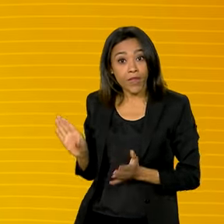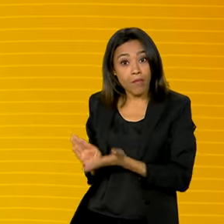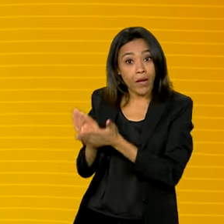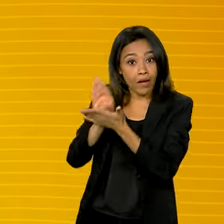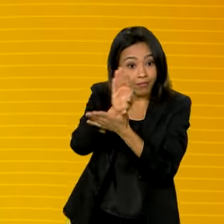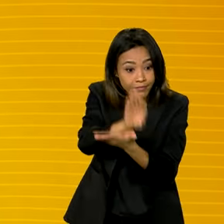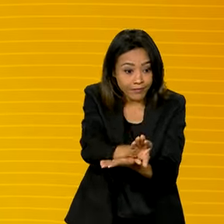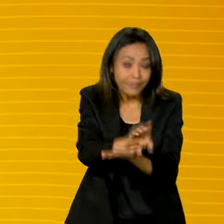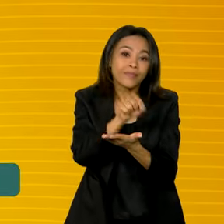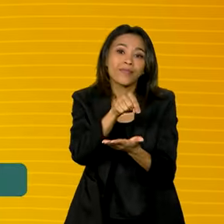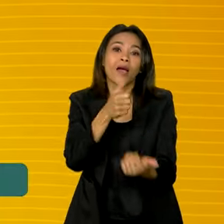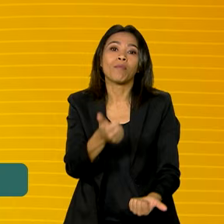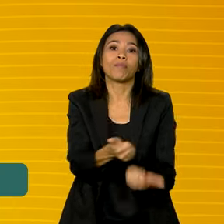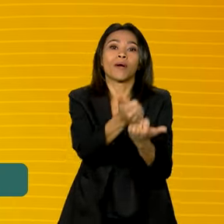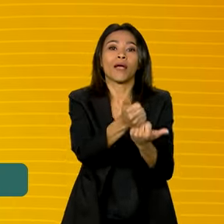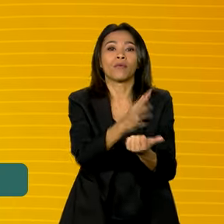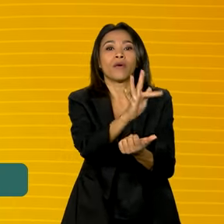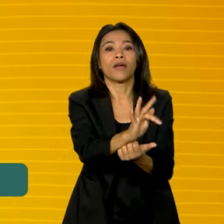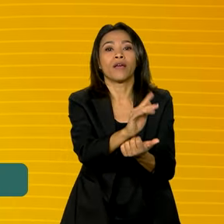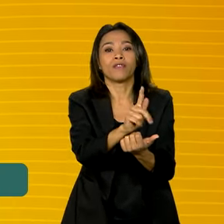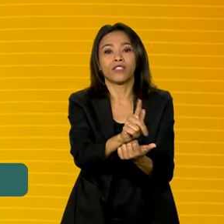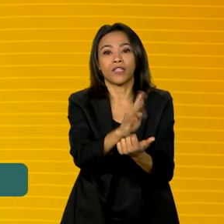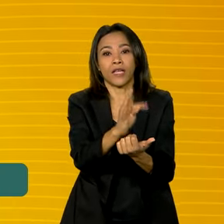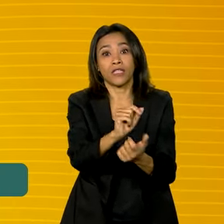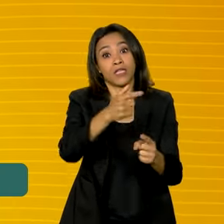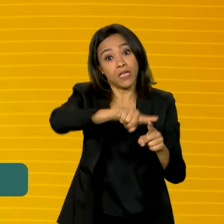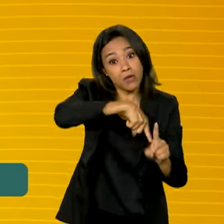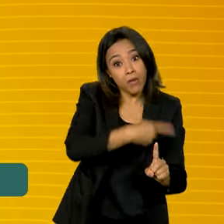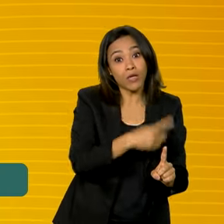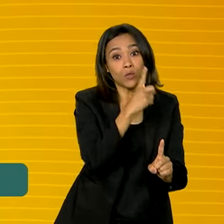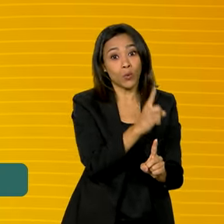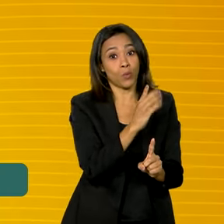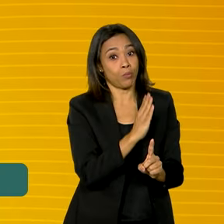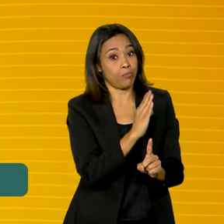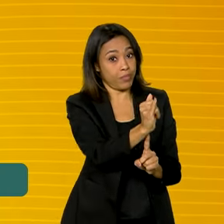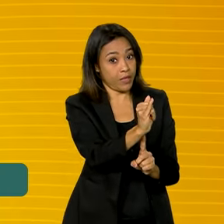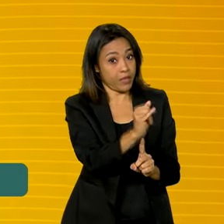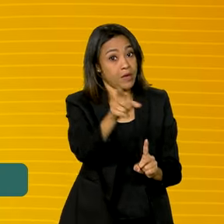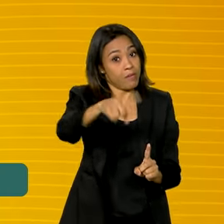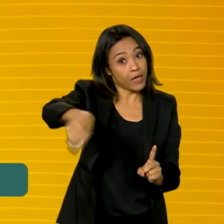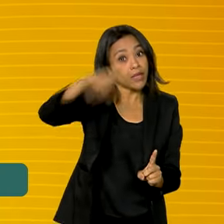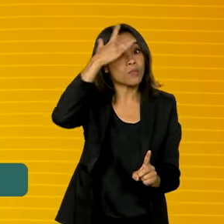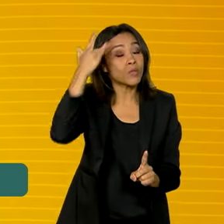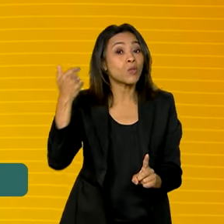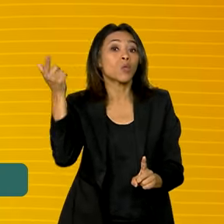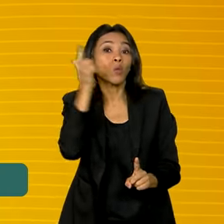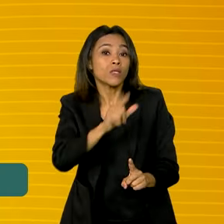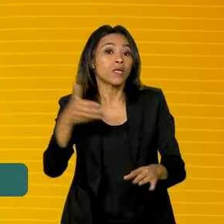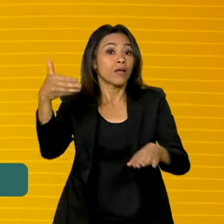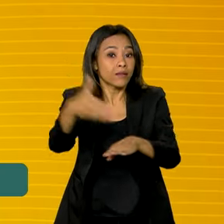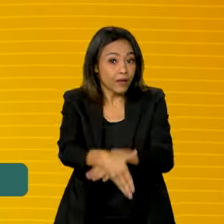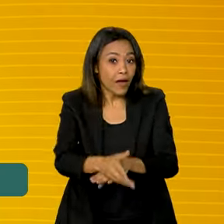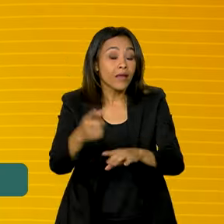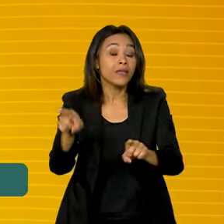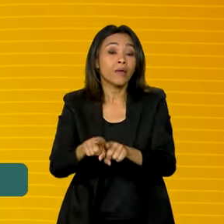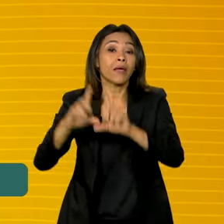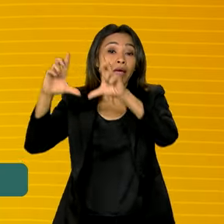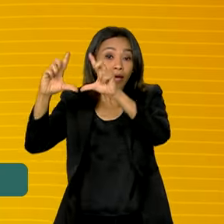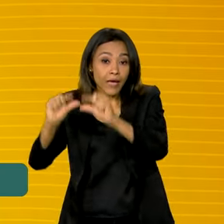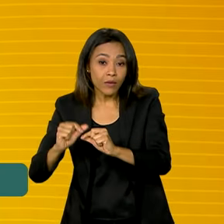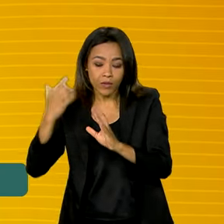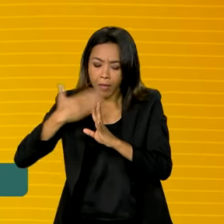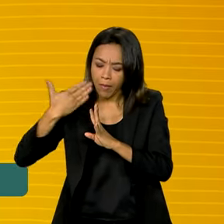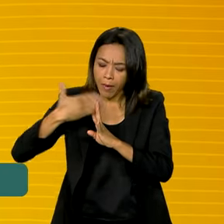FGTS do Minha Casa Minha Vida e mais um bilhão de reais para facilitar a entrada das pessoas e também para diminuir a prestação